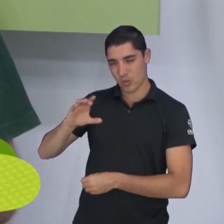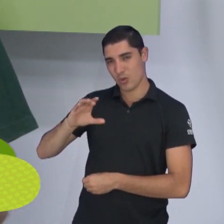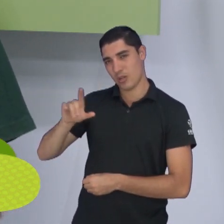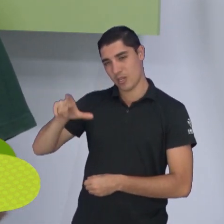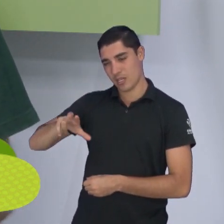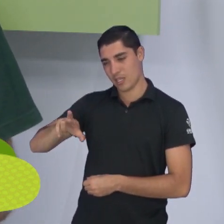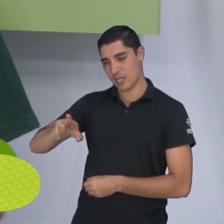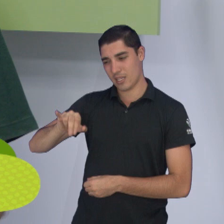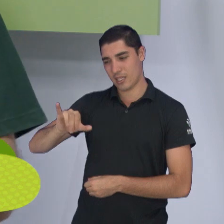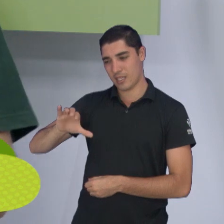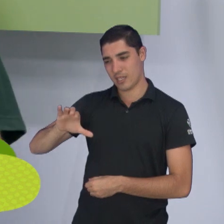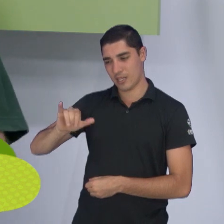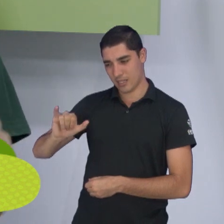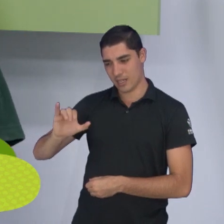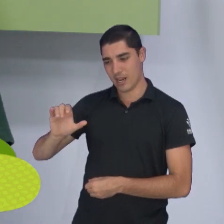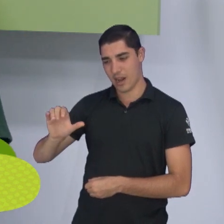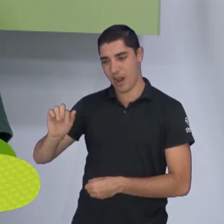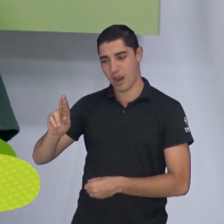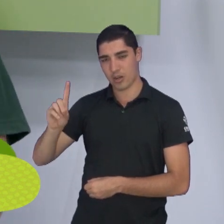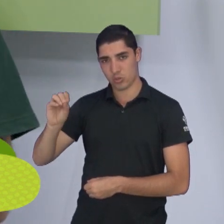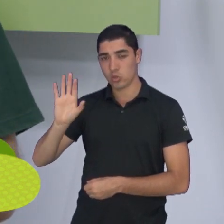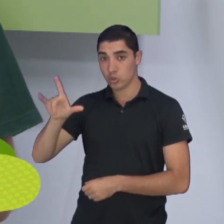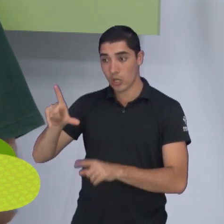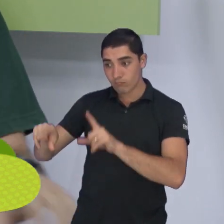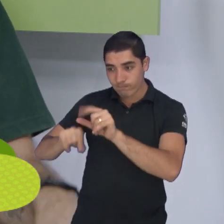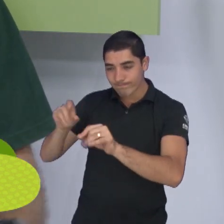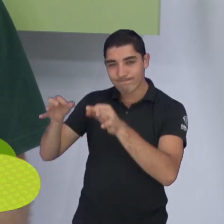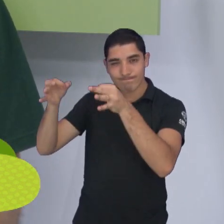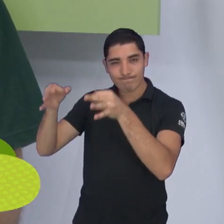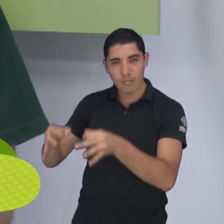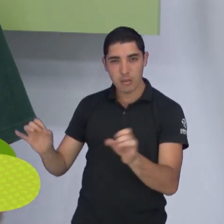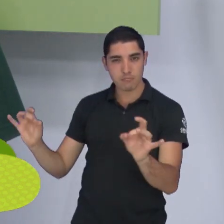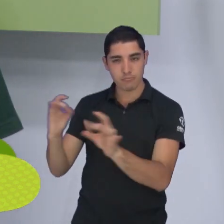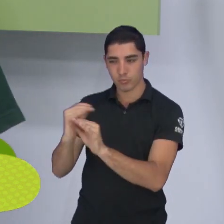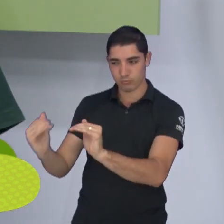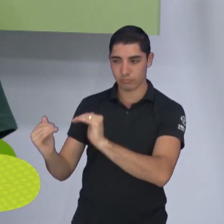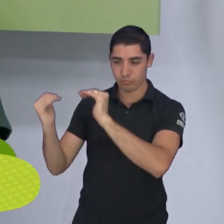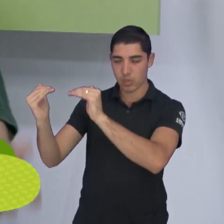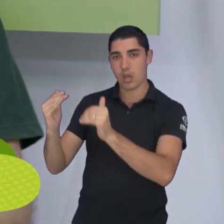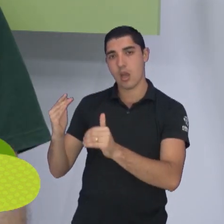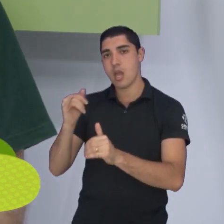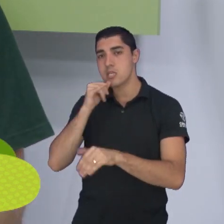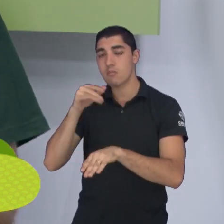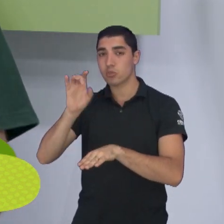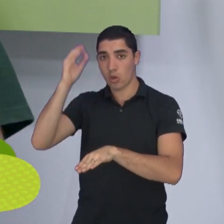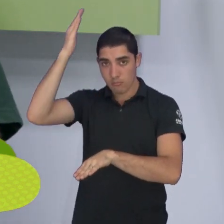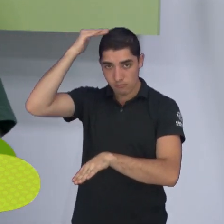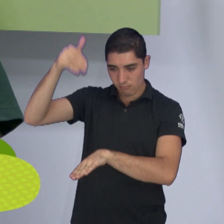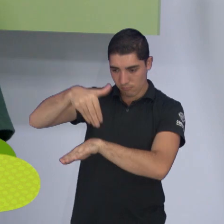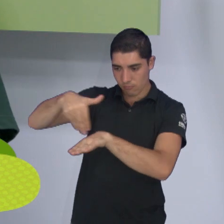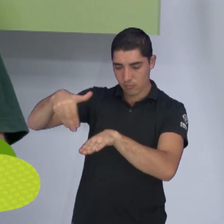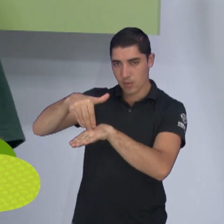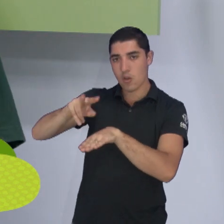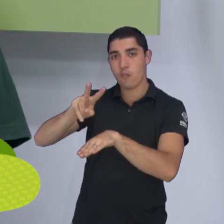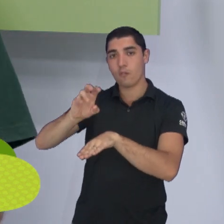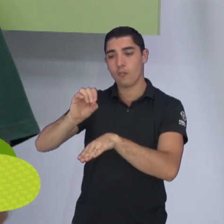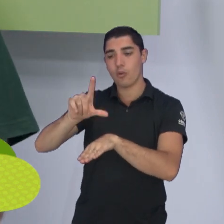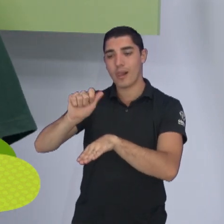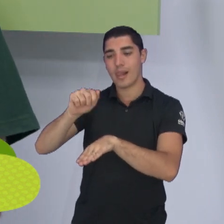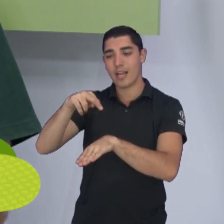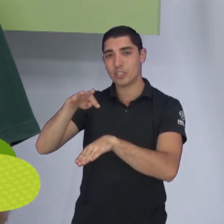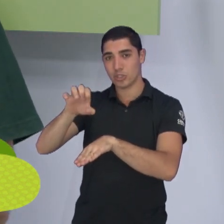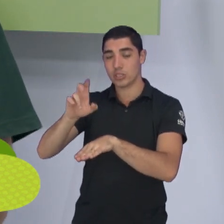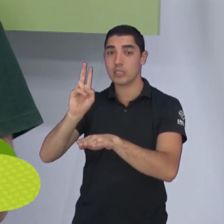revezando, como você bem destacou, a dupla de volantes. Hora entra o Balotelli, hora entra o Mazagão, hora entra o Nicola. Então esse